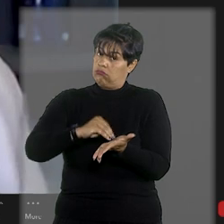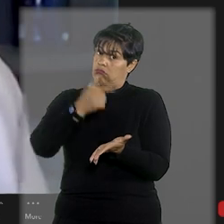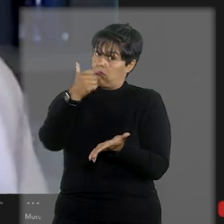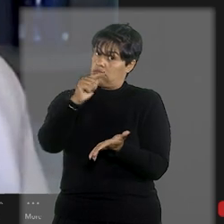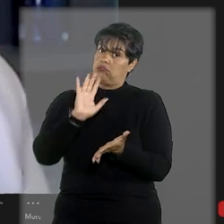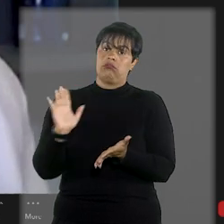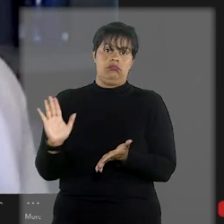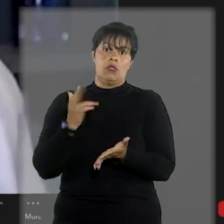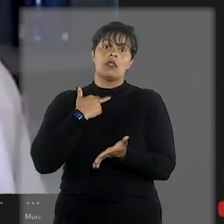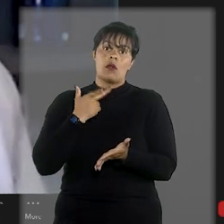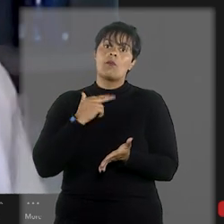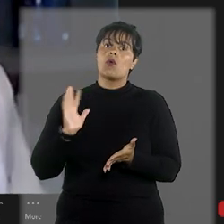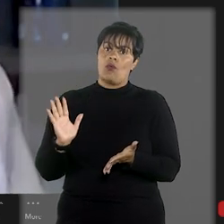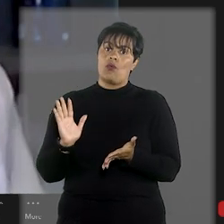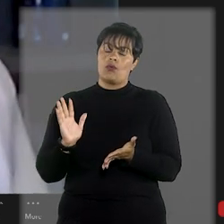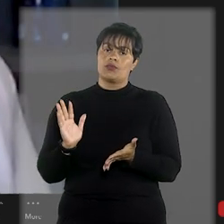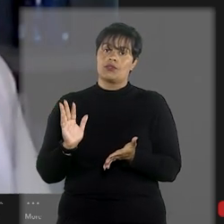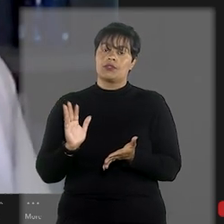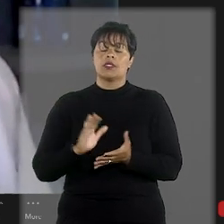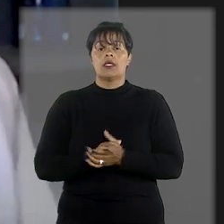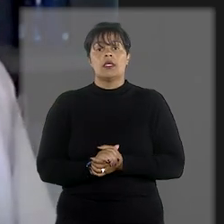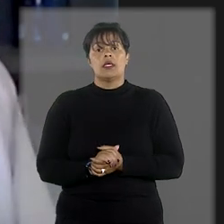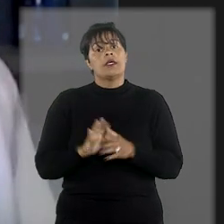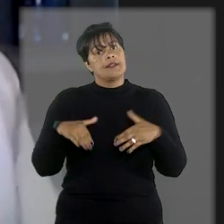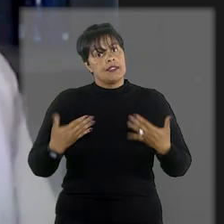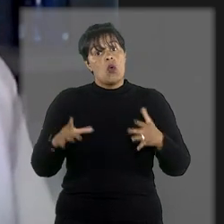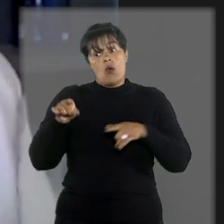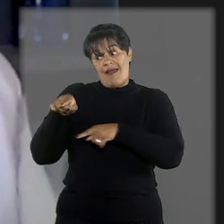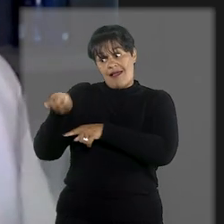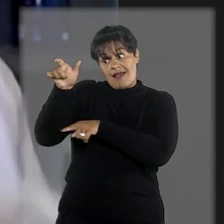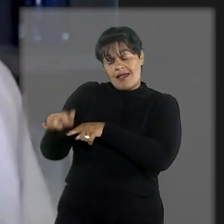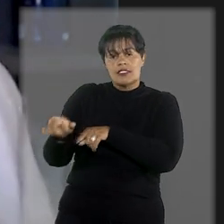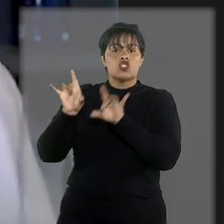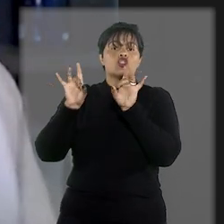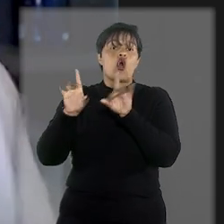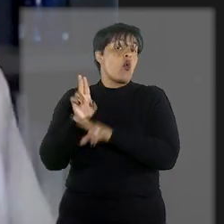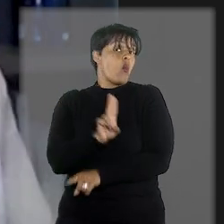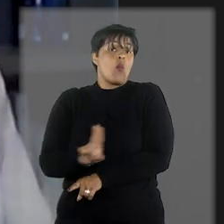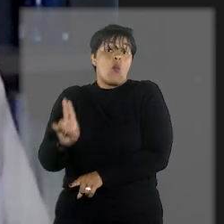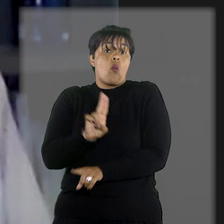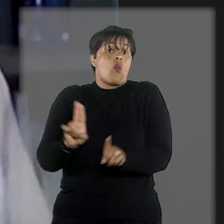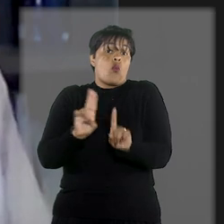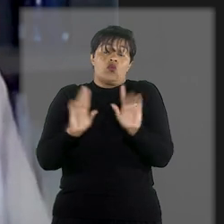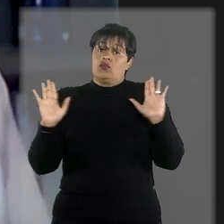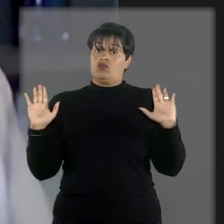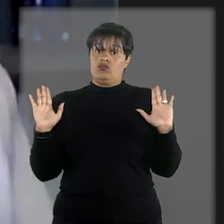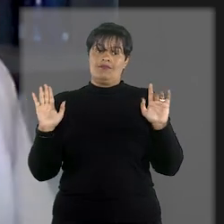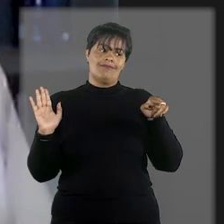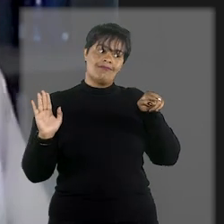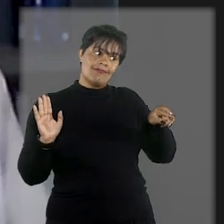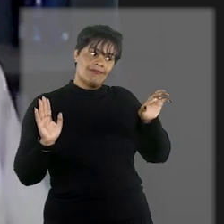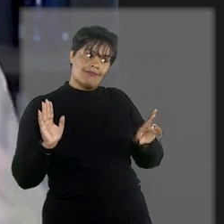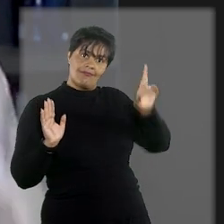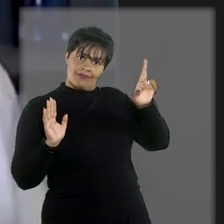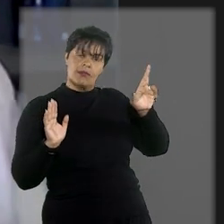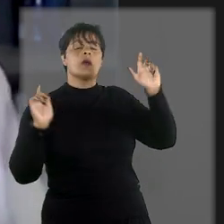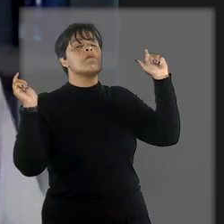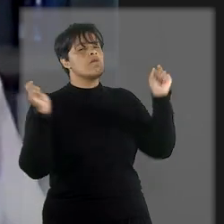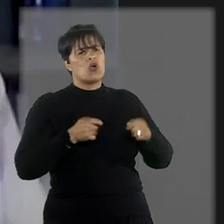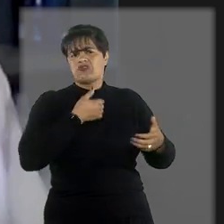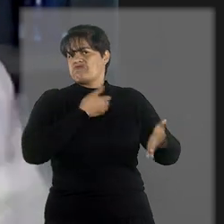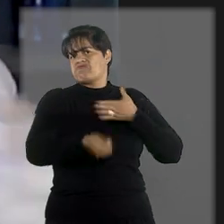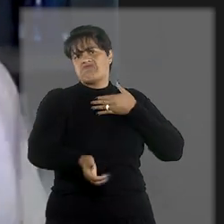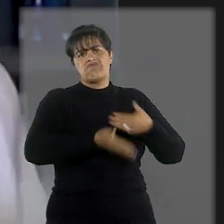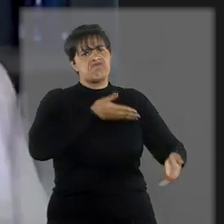sublocação, não é? Ele só pode utilizar, já o proprietário, não. Ele pode vender,